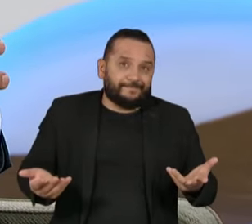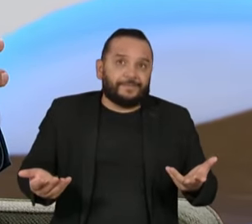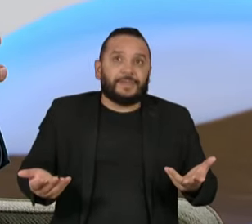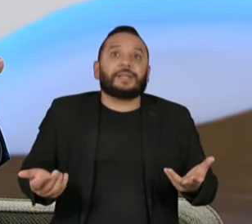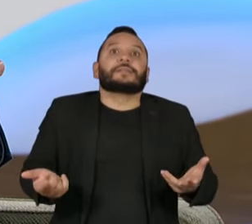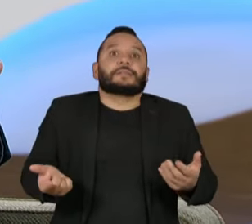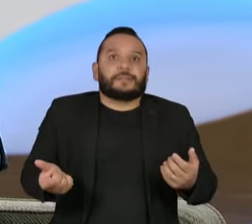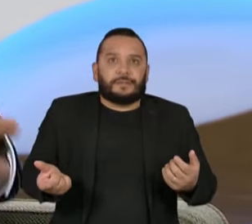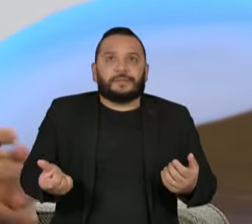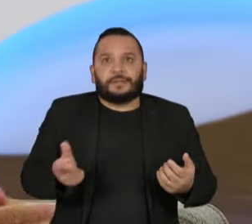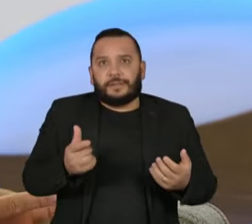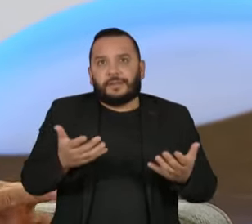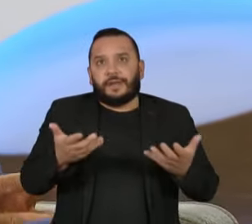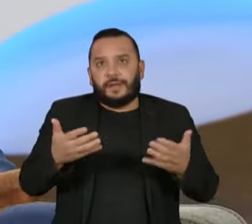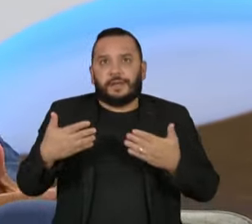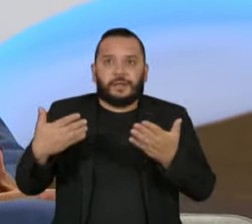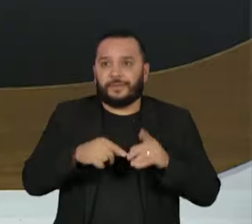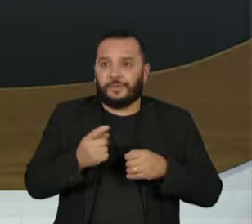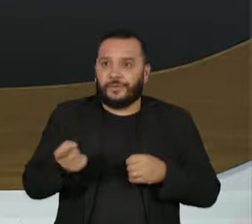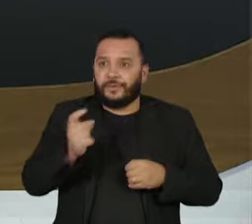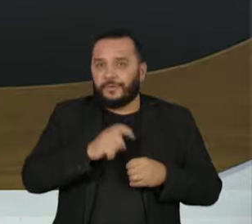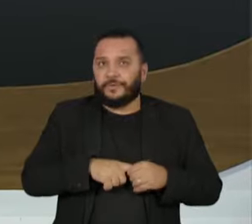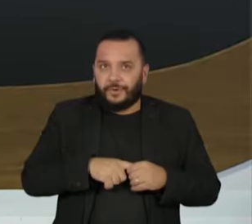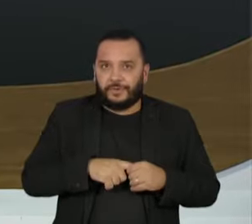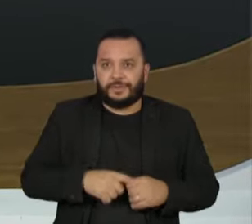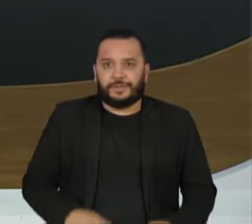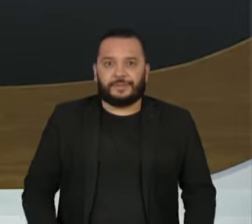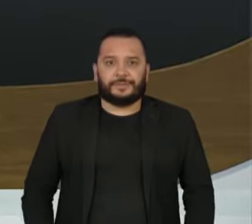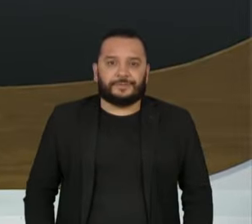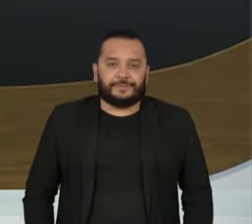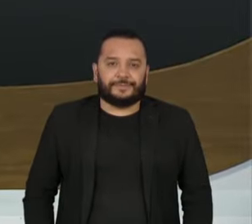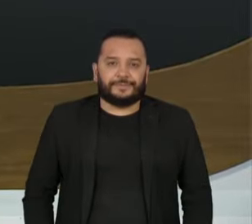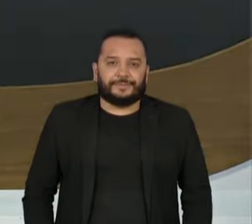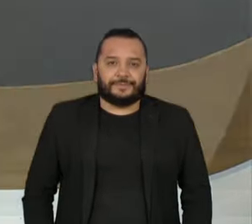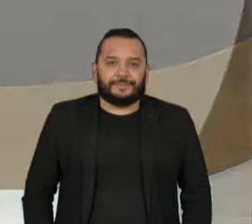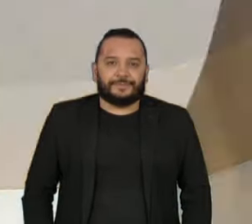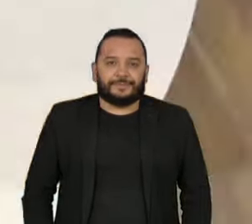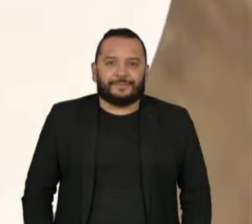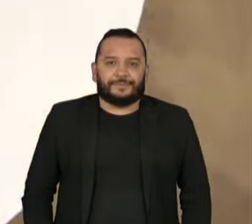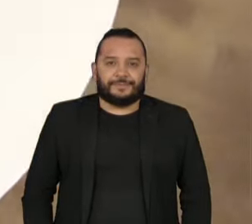obsessão pelo diálogo e pelo entendimento. interrogação aqui. Até mais.